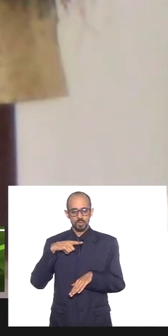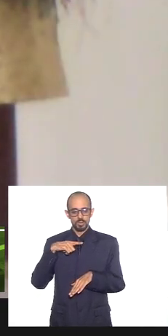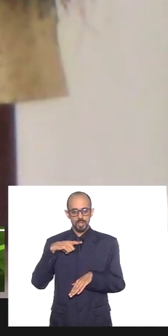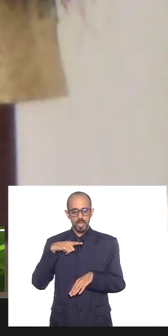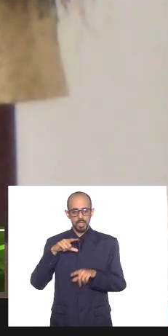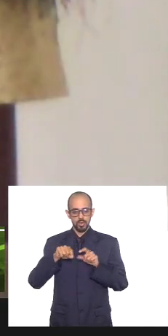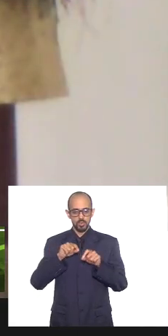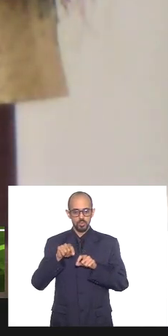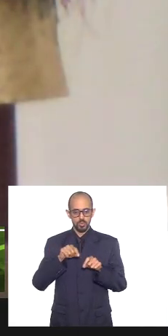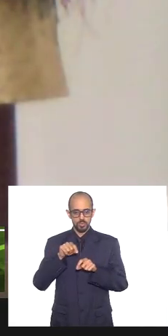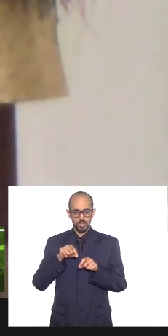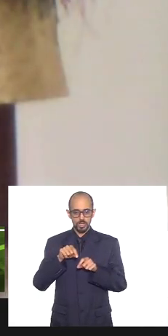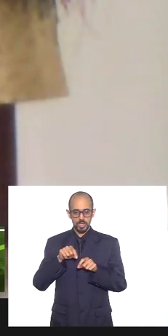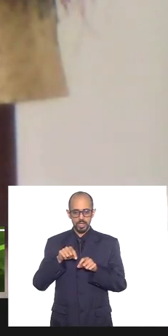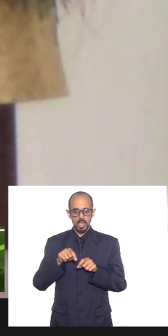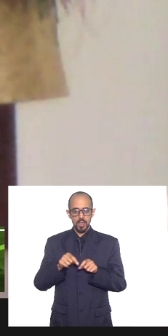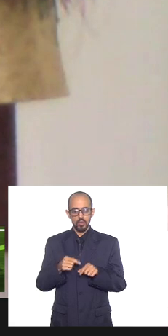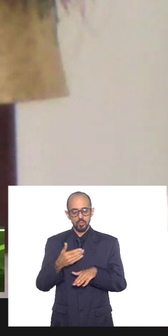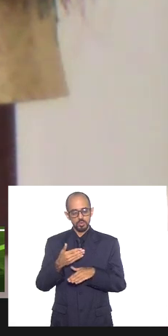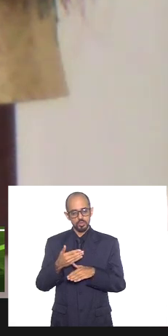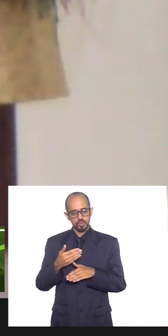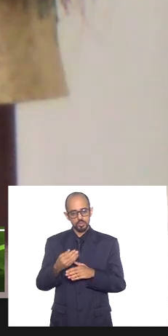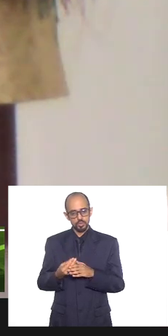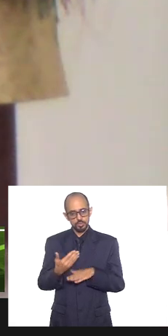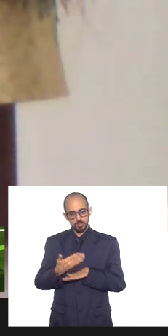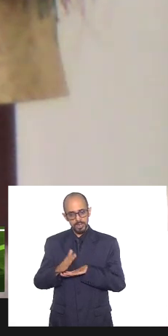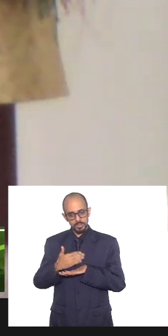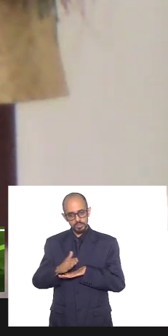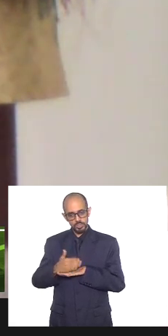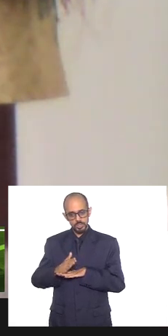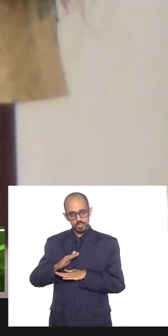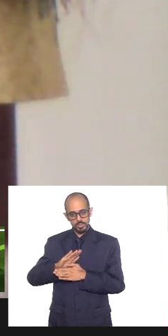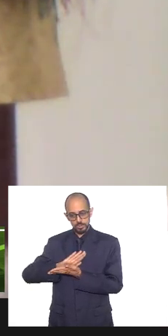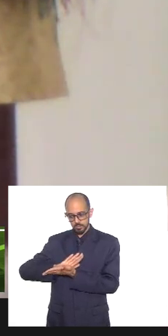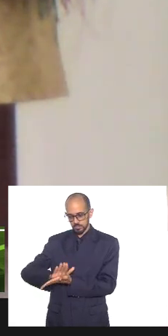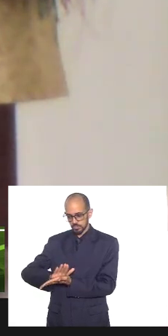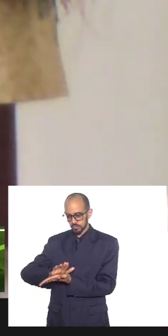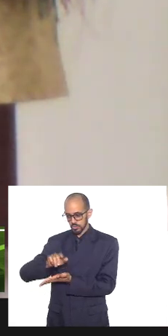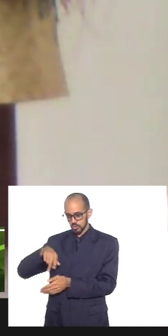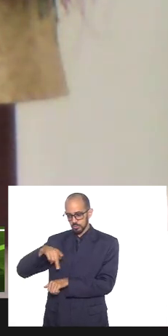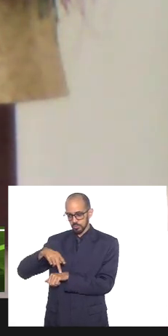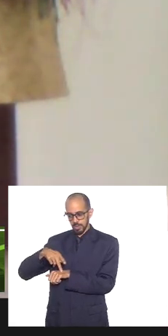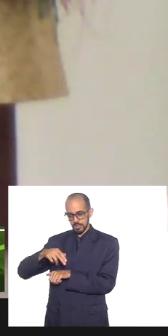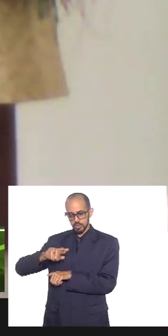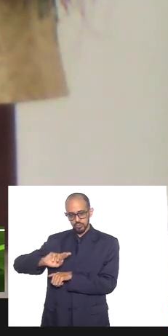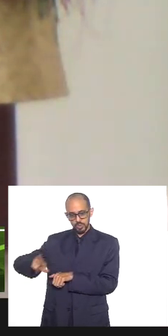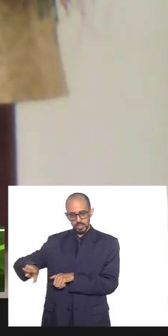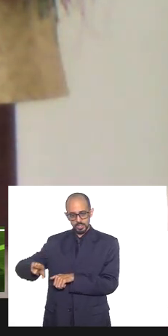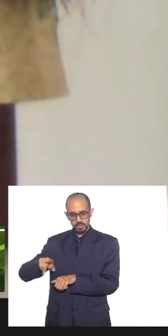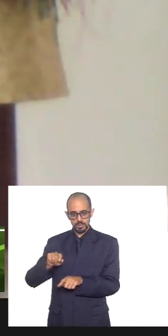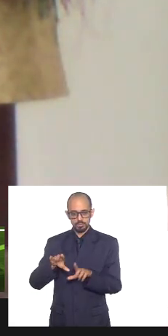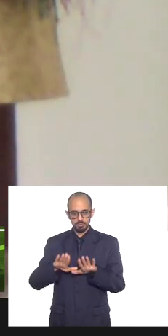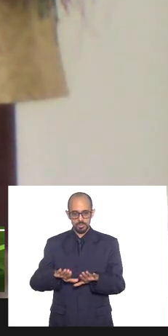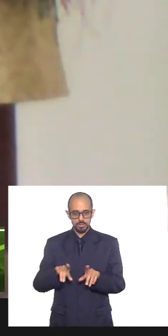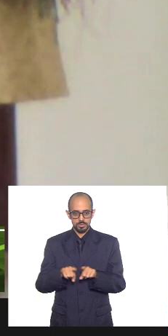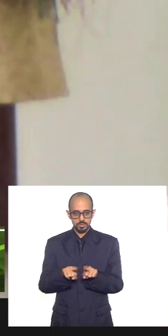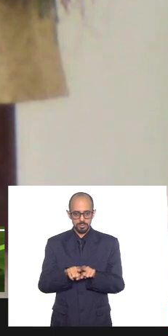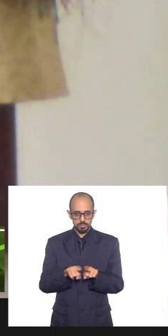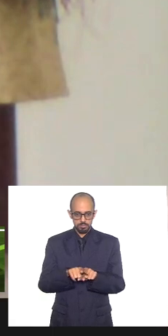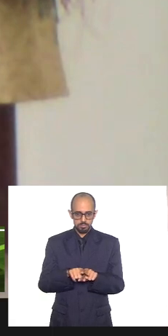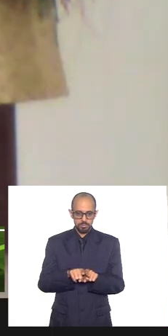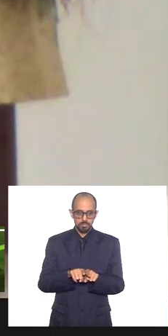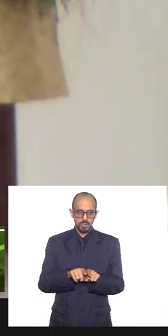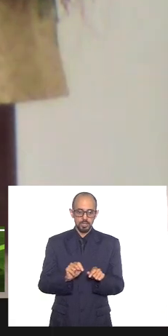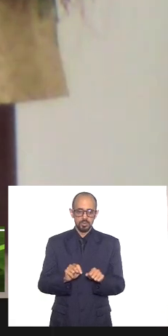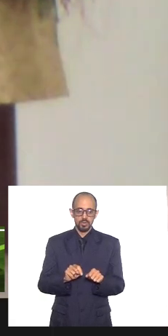xenofobia como também ele tem os operadores daqueles que vai distensionando